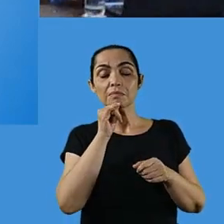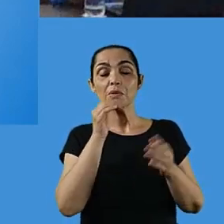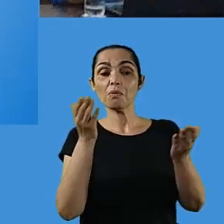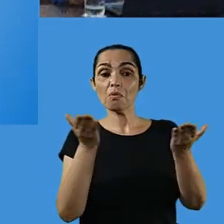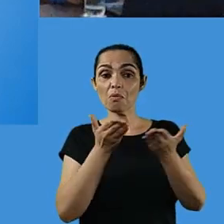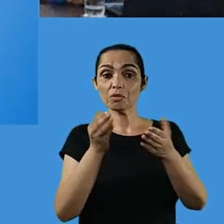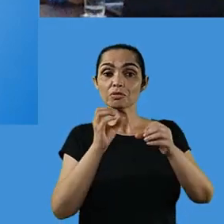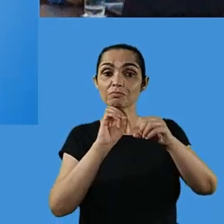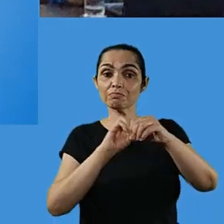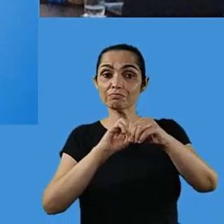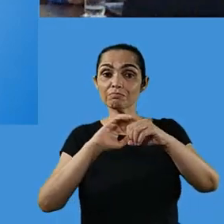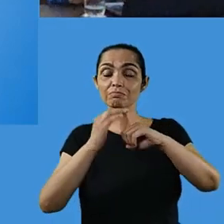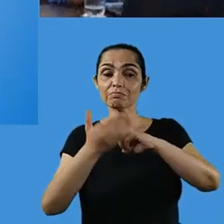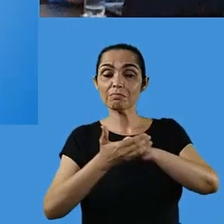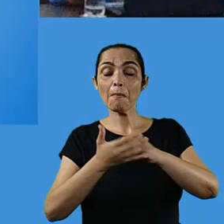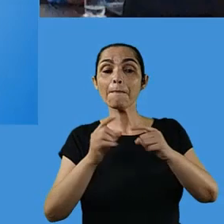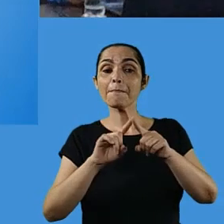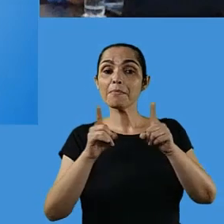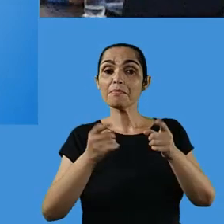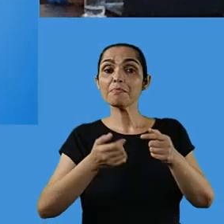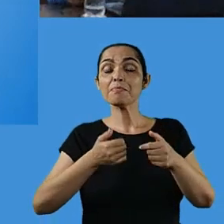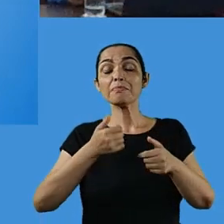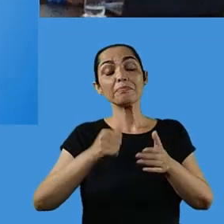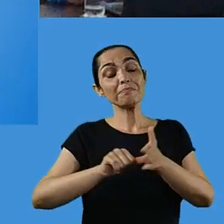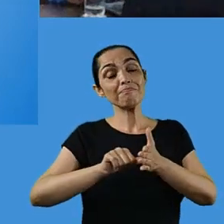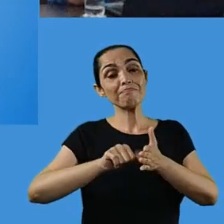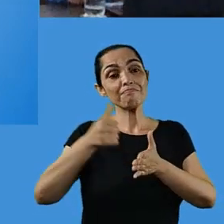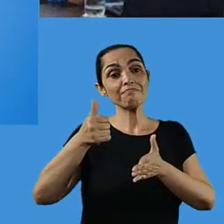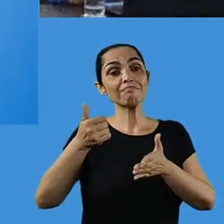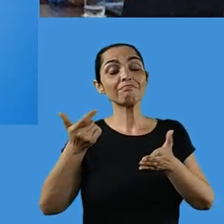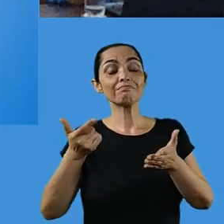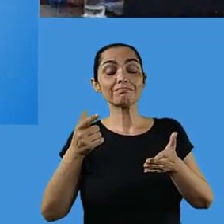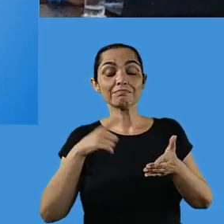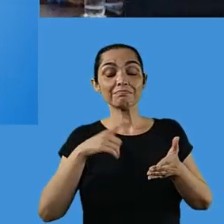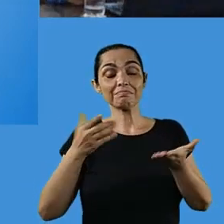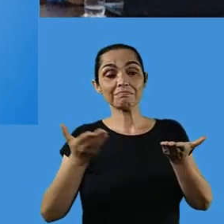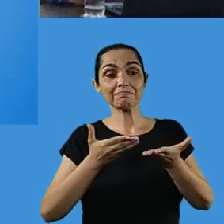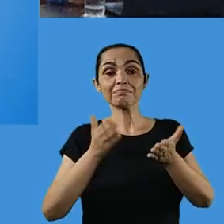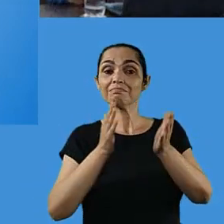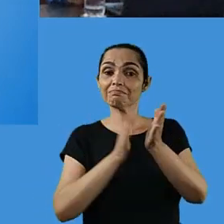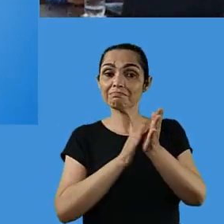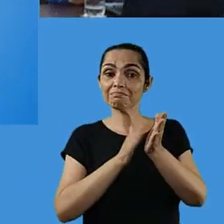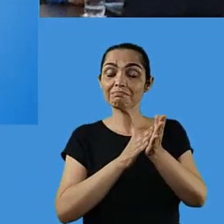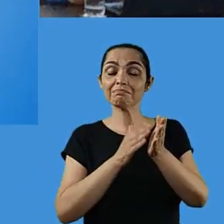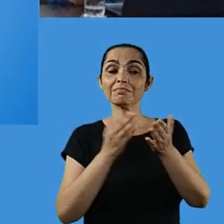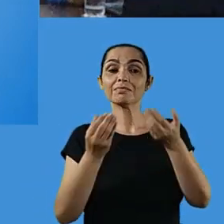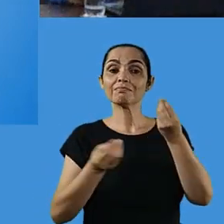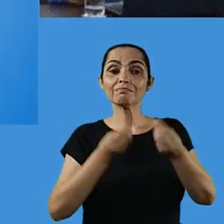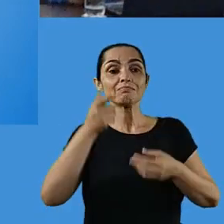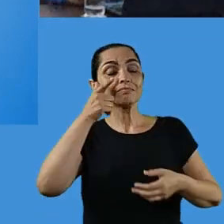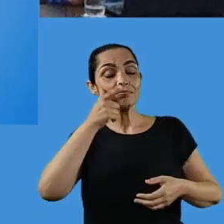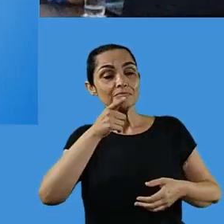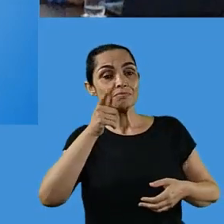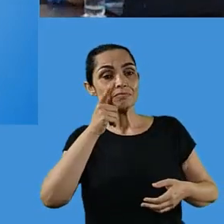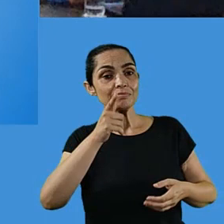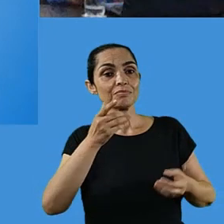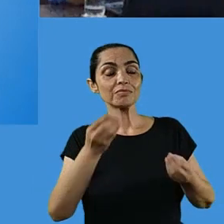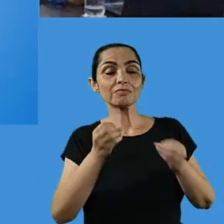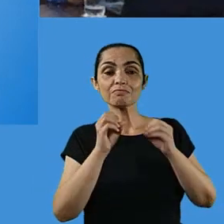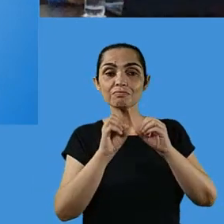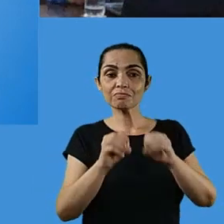é a primeira pandemia, digamos assim, que acontece no mundo, mas é a primeira para nós. E nós estamos de parabéns,